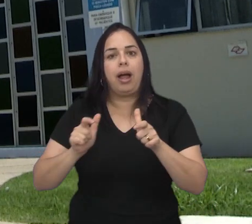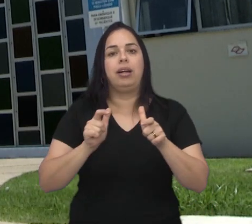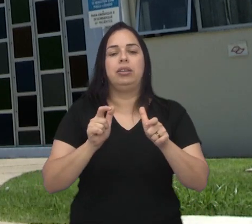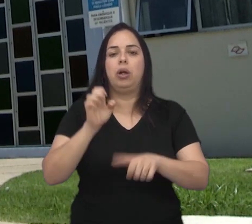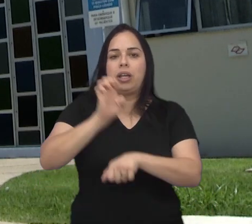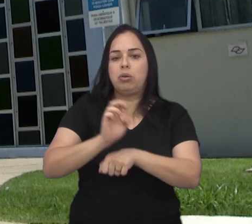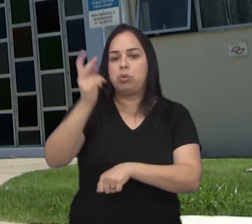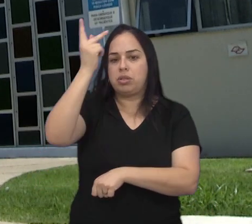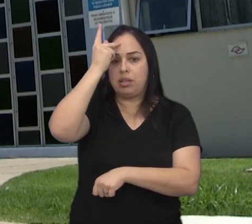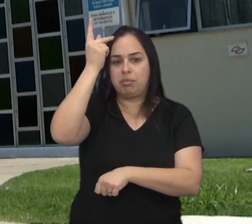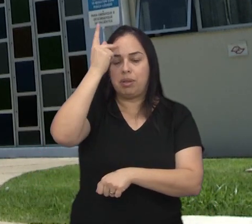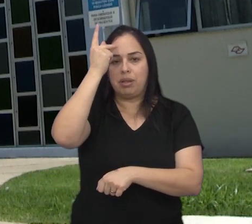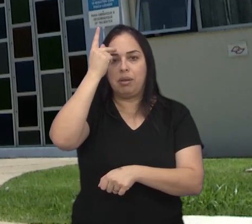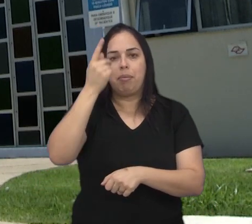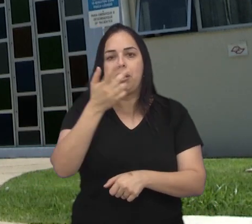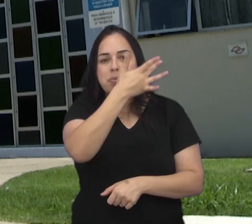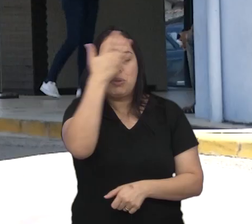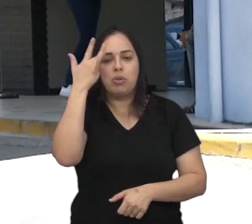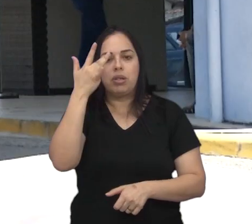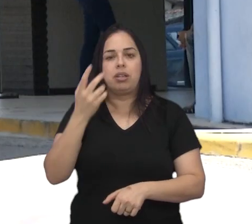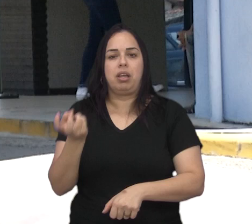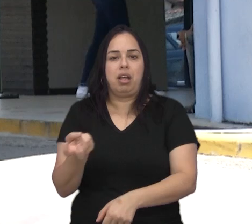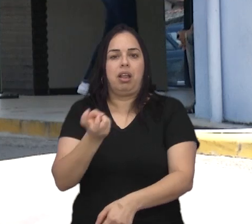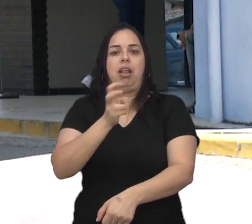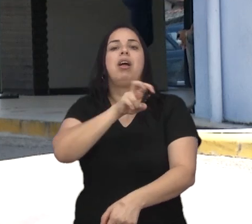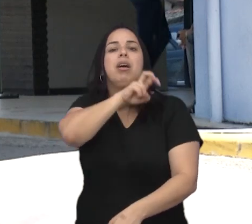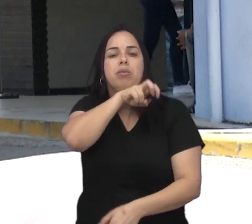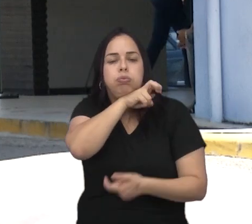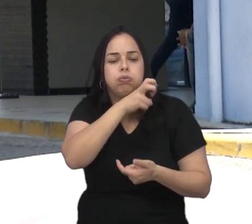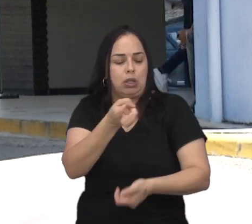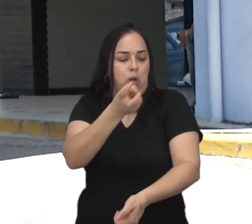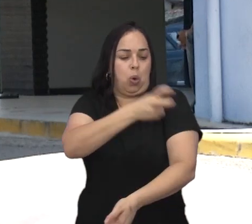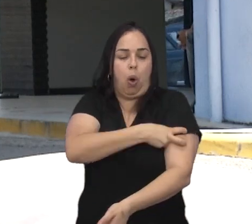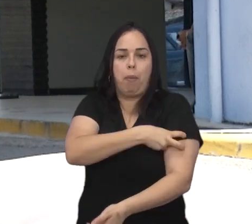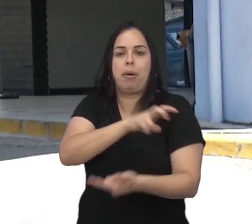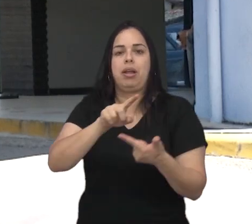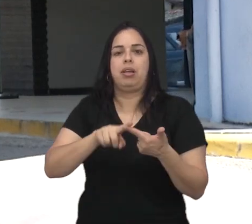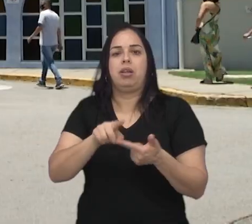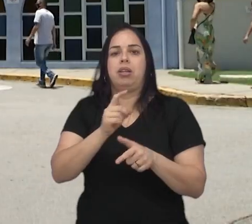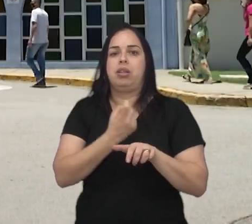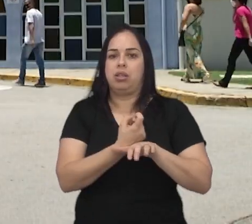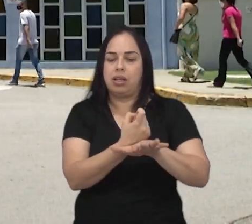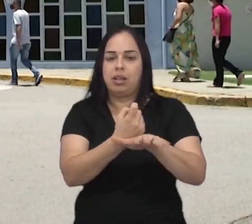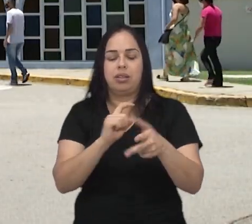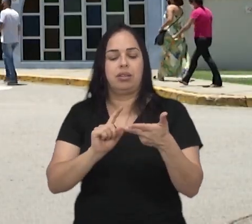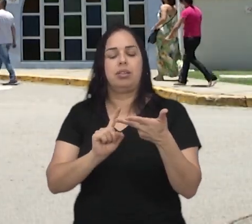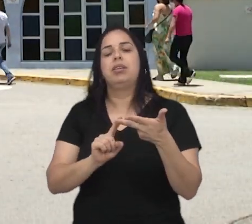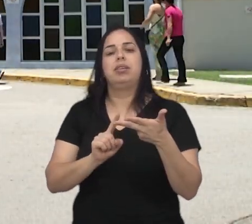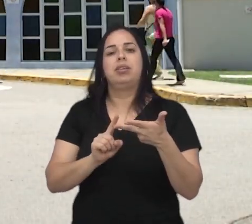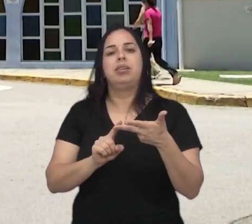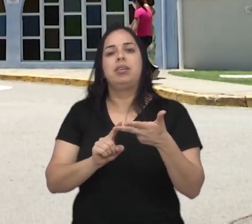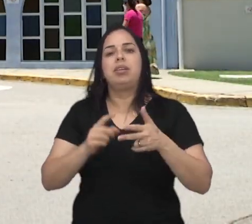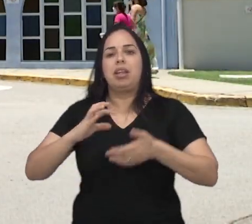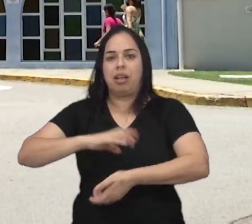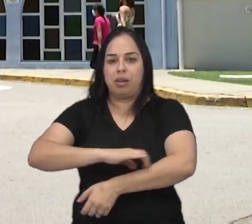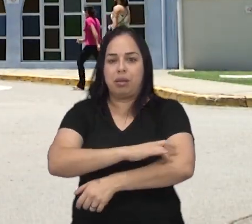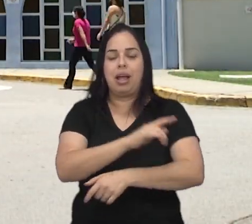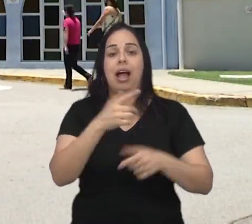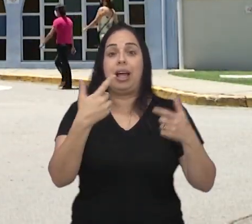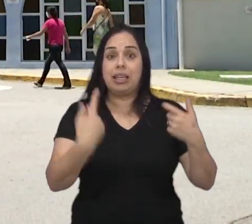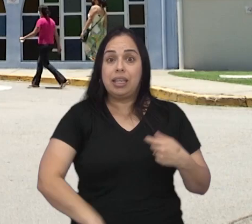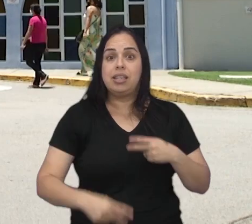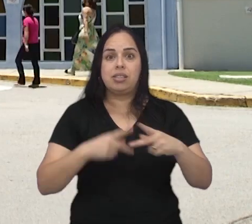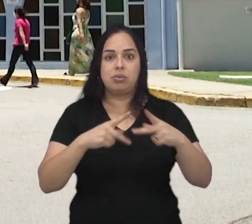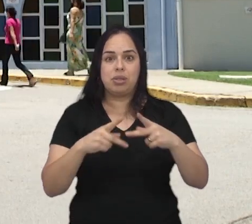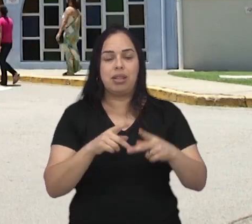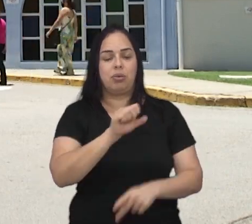Estado para vítimas de acidente com escorpião, aranha, serpente ou lagarta. Em São José dos Campos, são dois, o Hospital